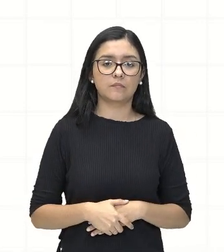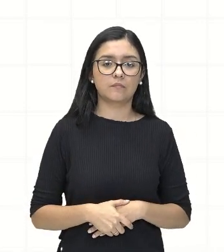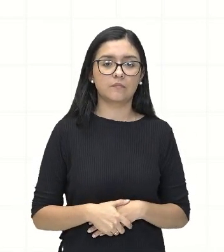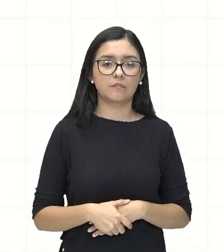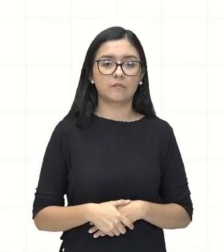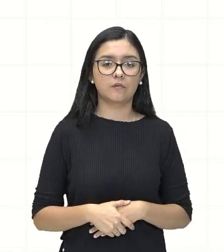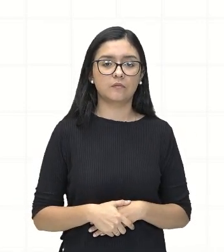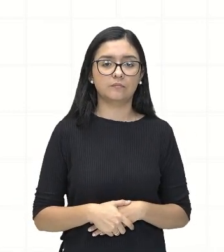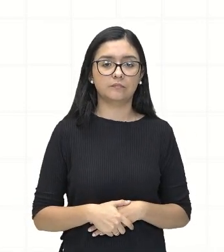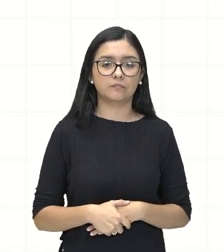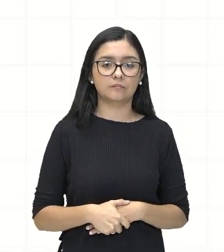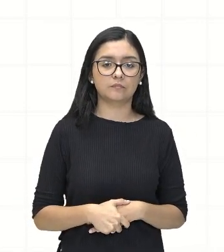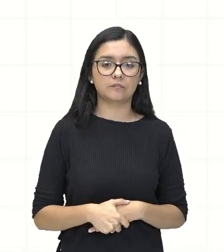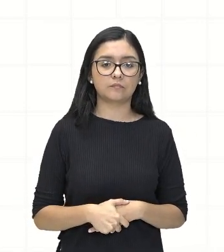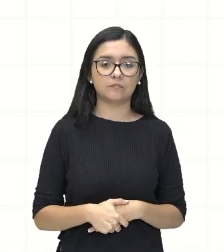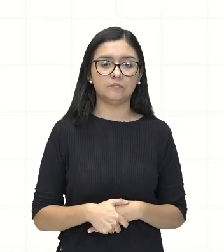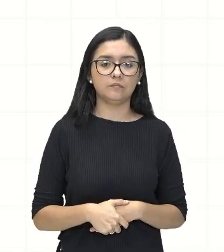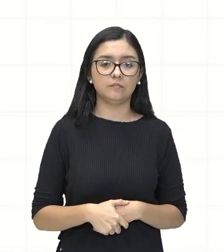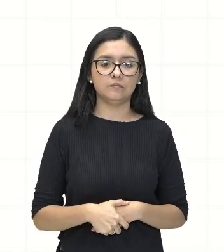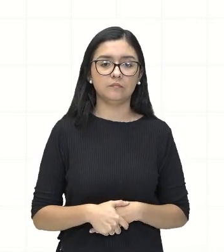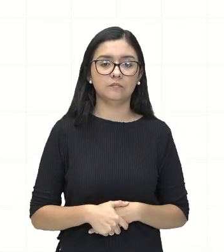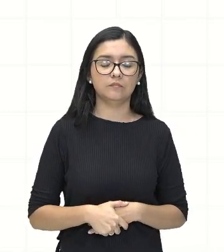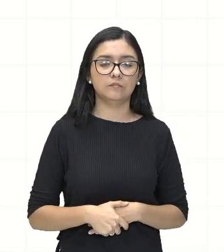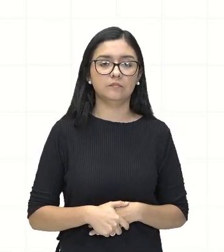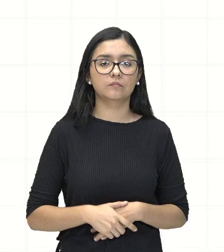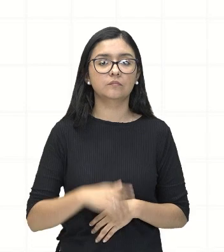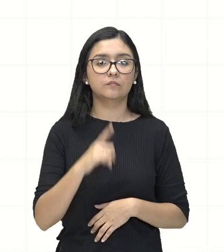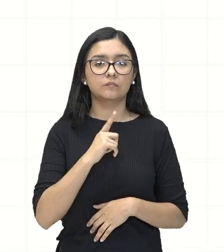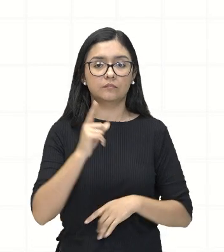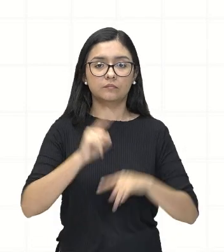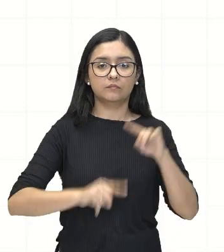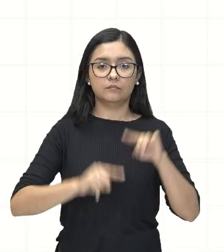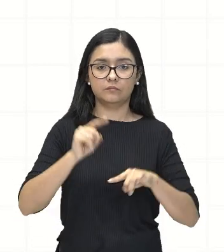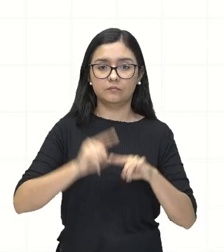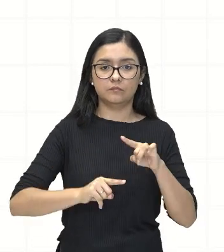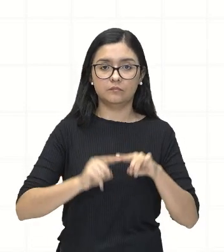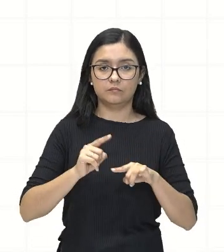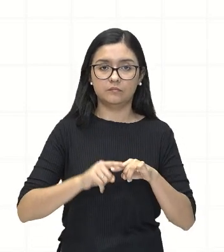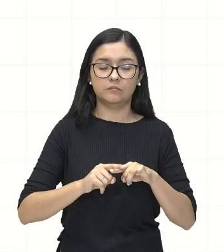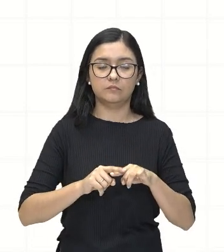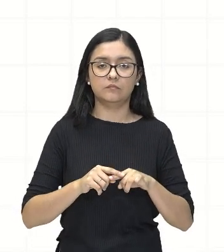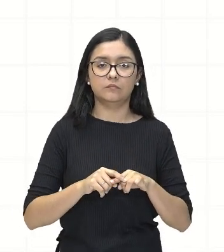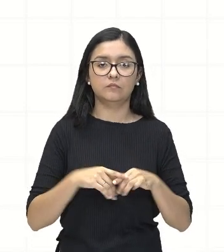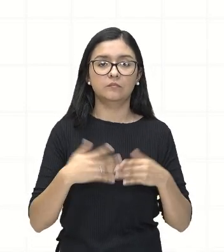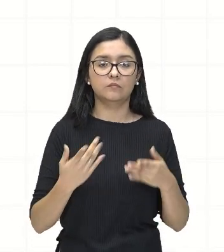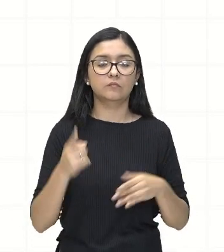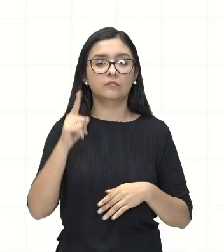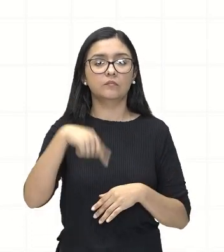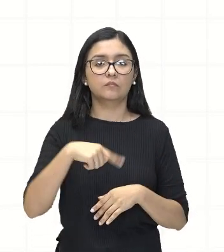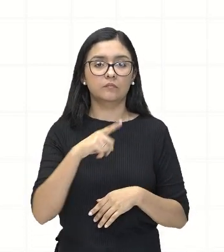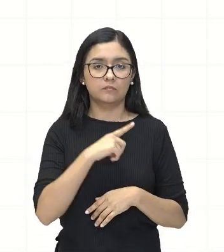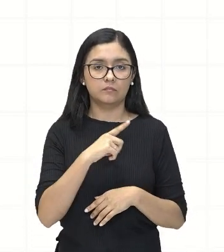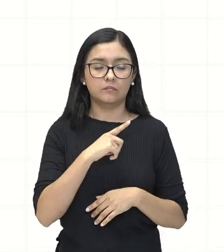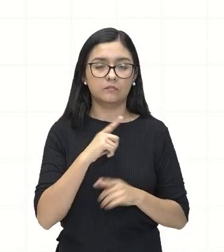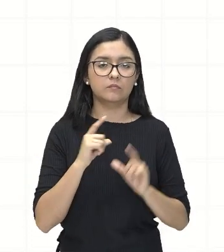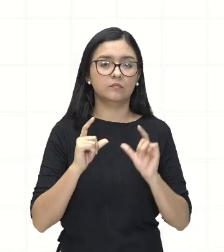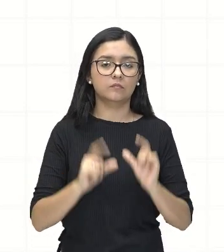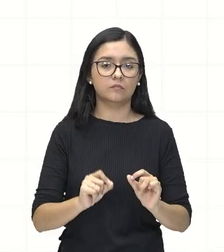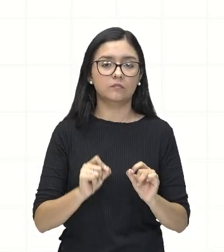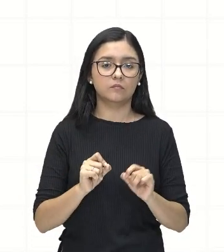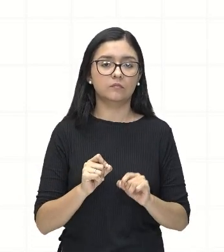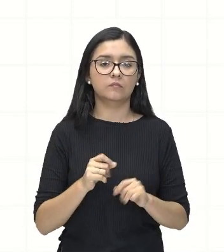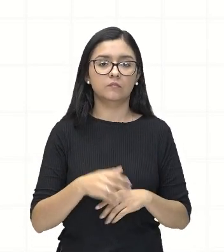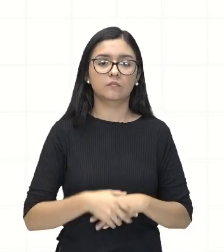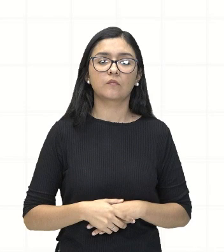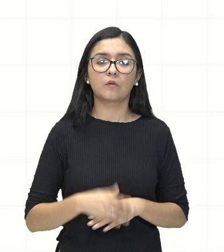Esse lançamento, né, vertical, ele já estava modelado, né, com